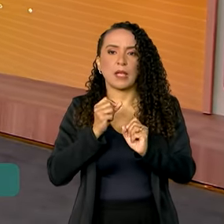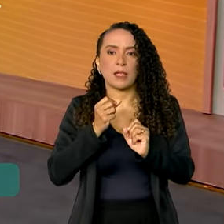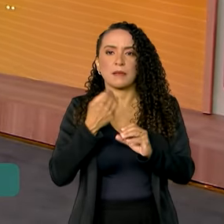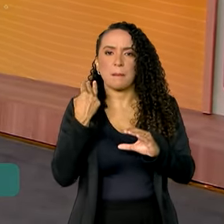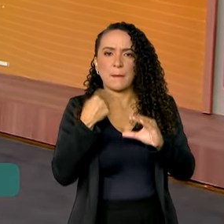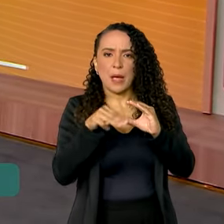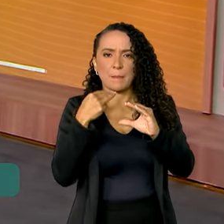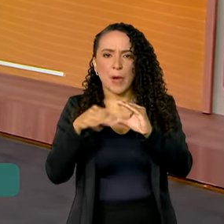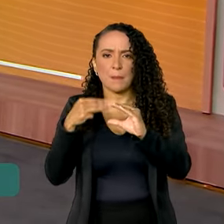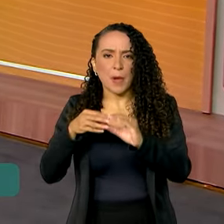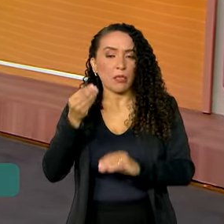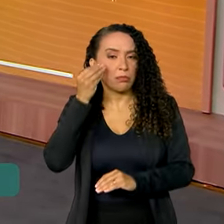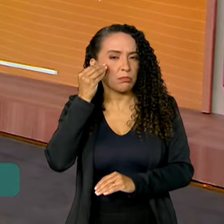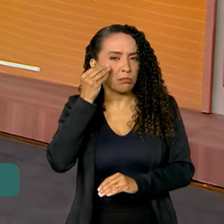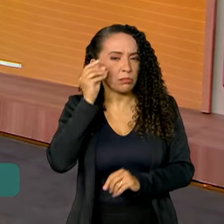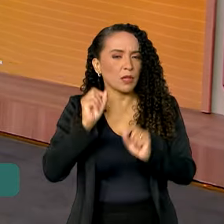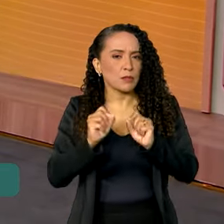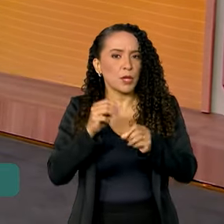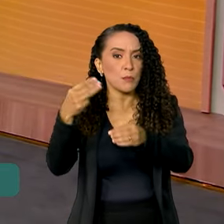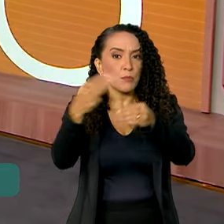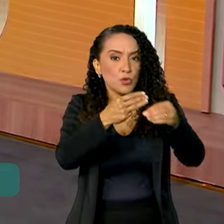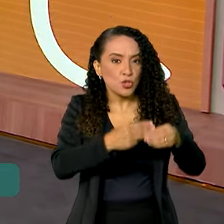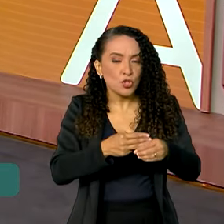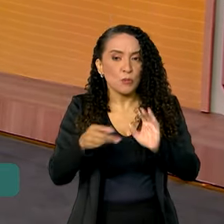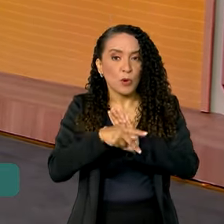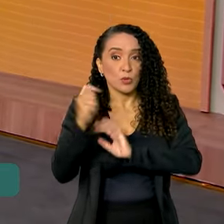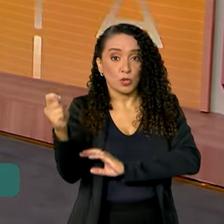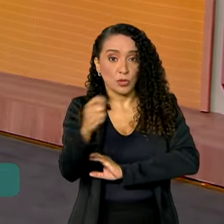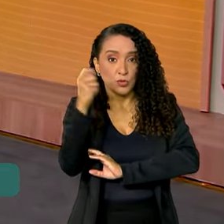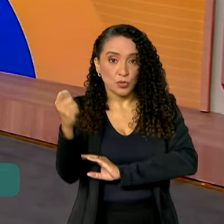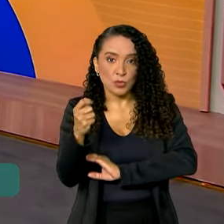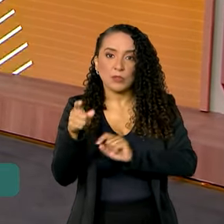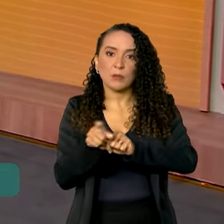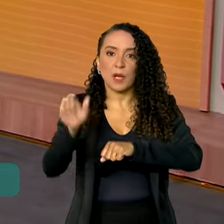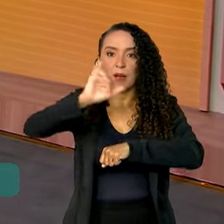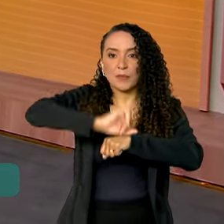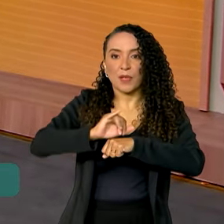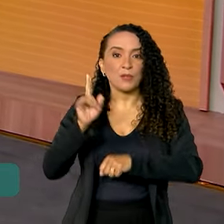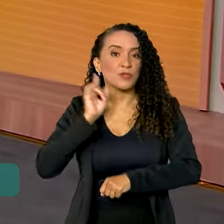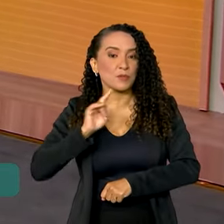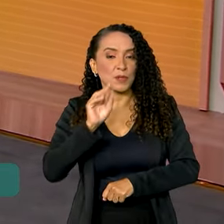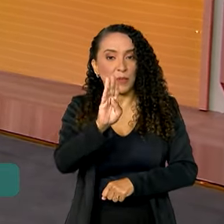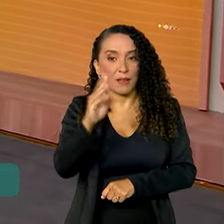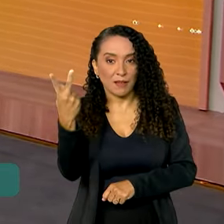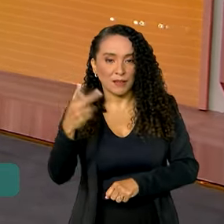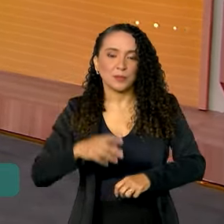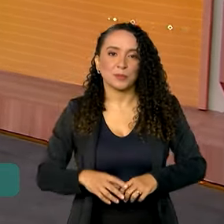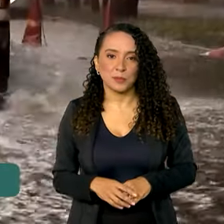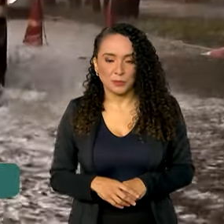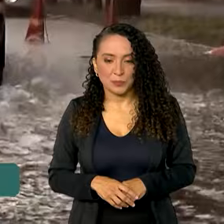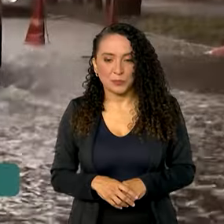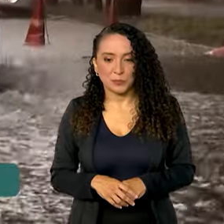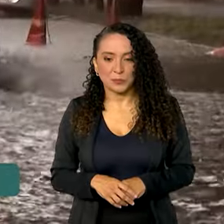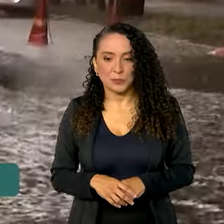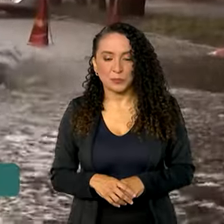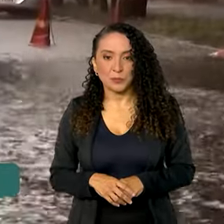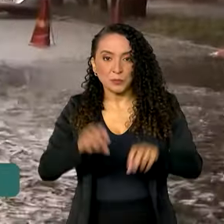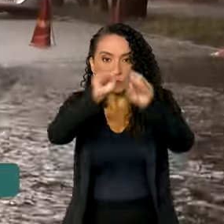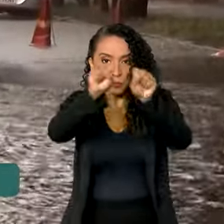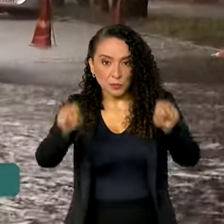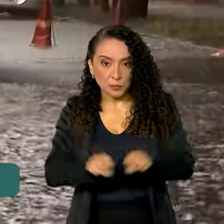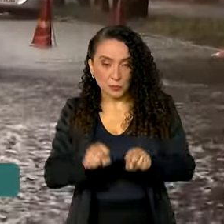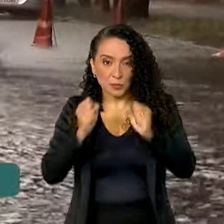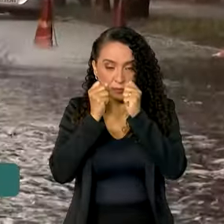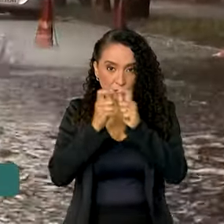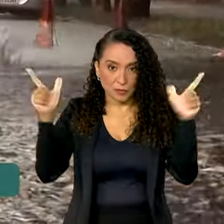mensagens de teste para municípios do Rio Grande do Sul e da capital mineira, Belo Horizonte. O sistema de